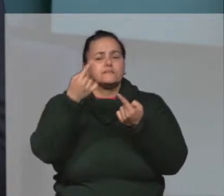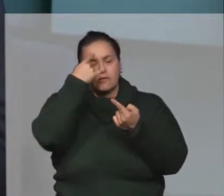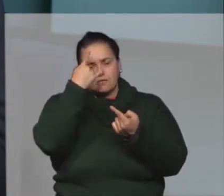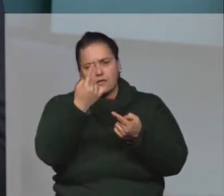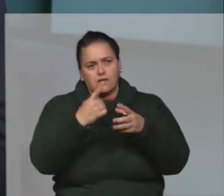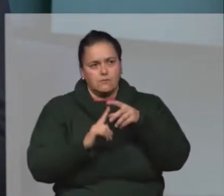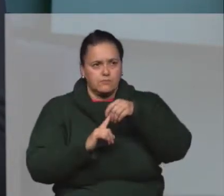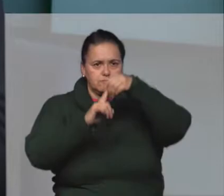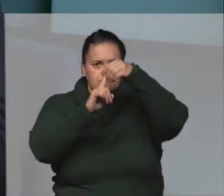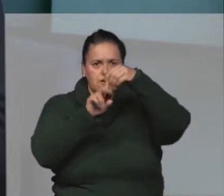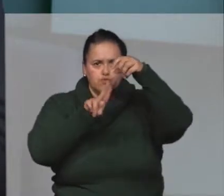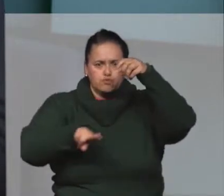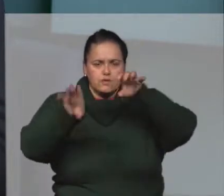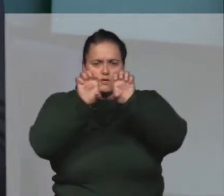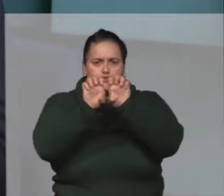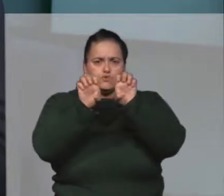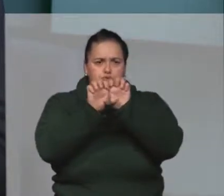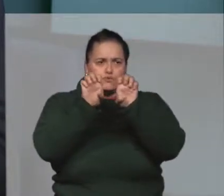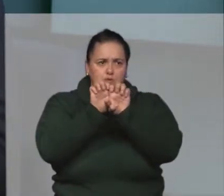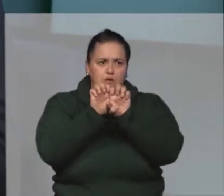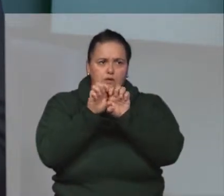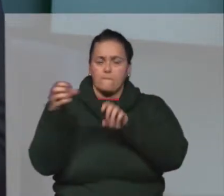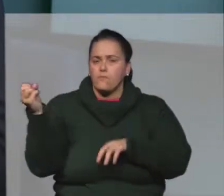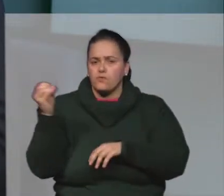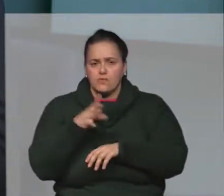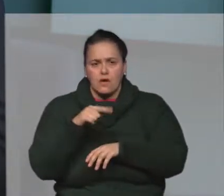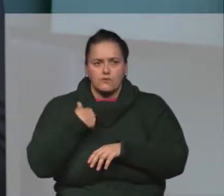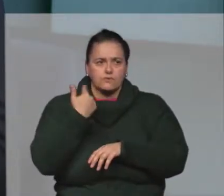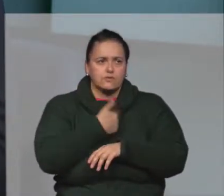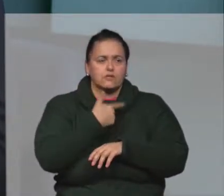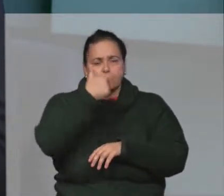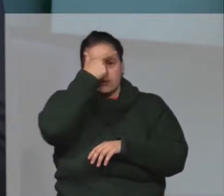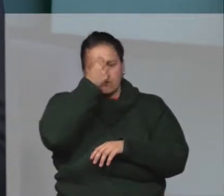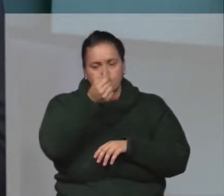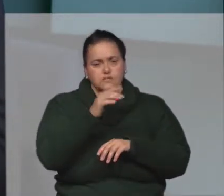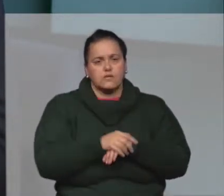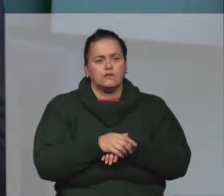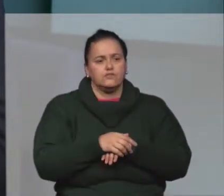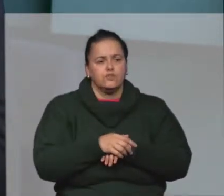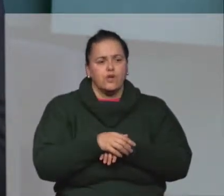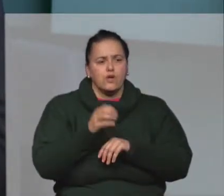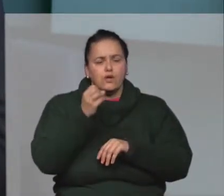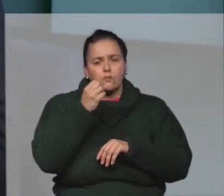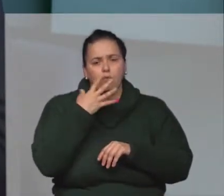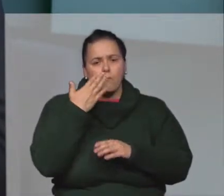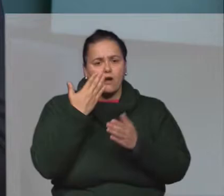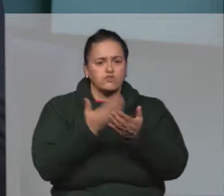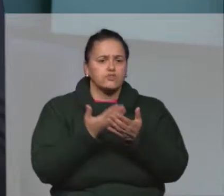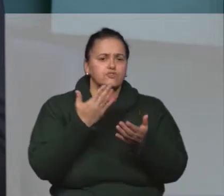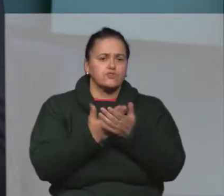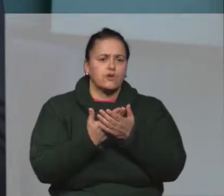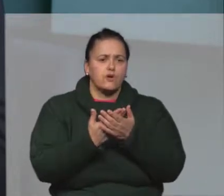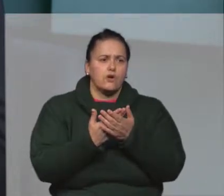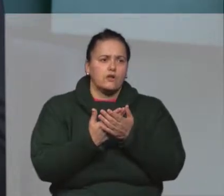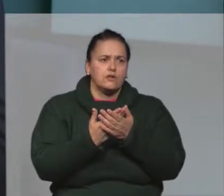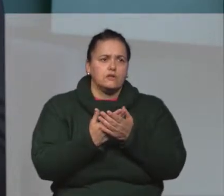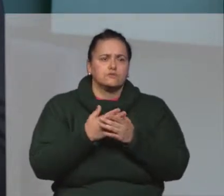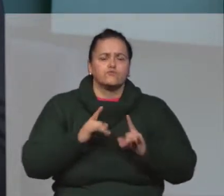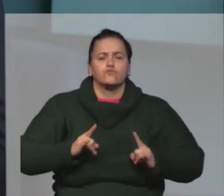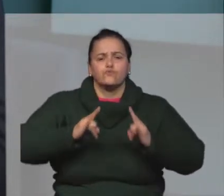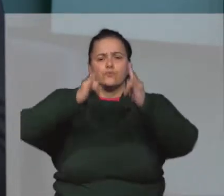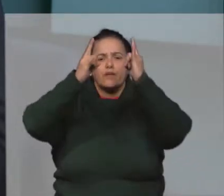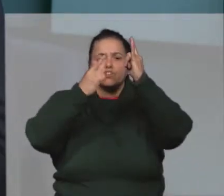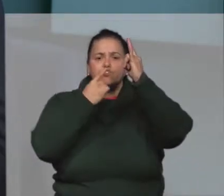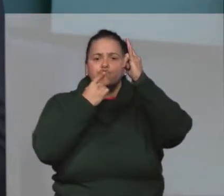Mas a ideia principal seria usar a estrutura que a gente considera moderna da nossa universidade, sendo que boa parte das aulas serão ministradas no prédio